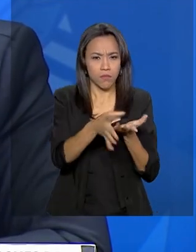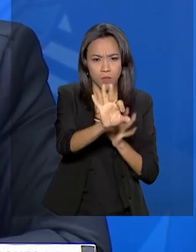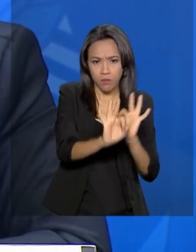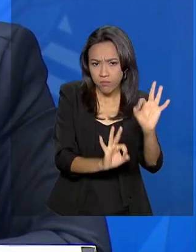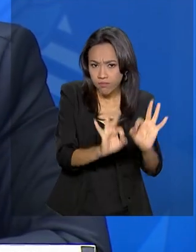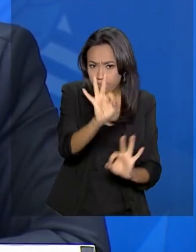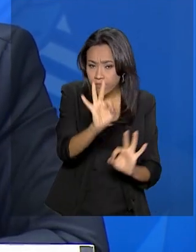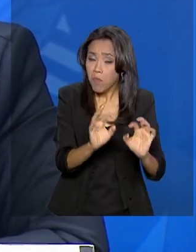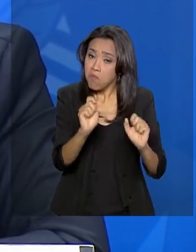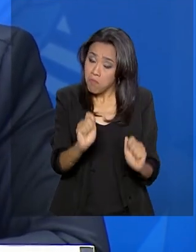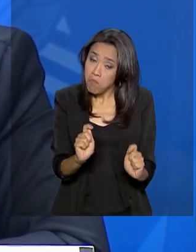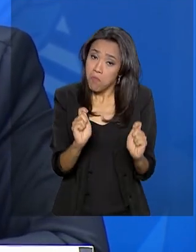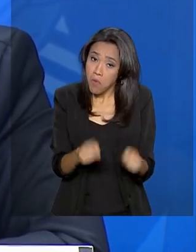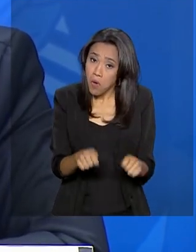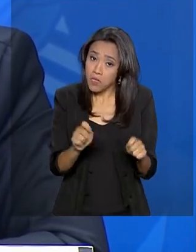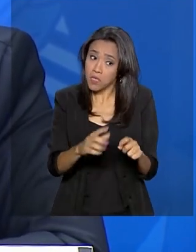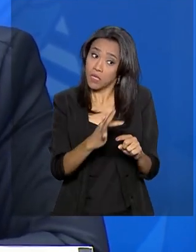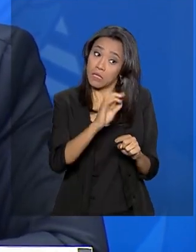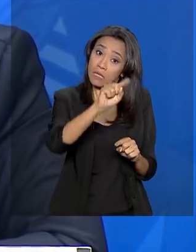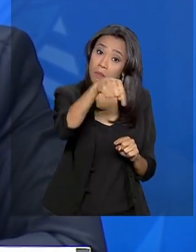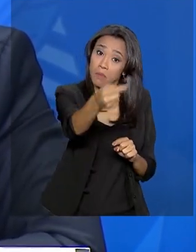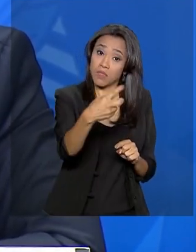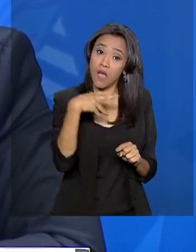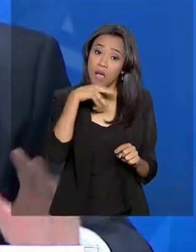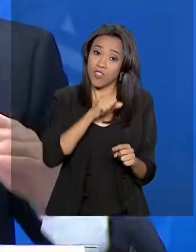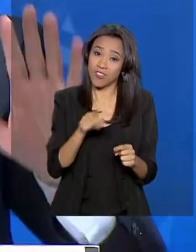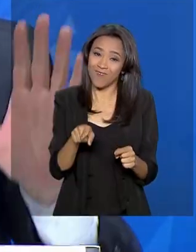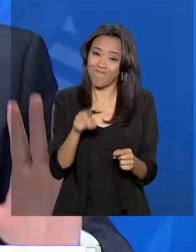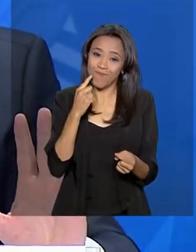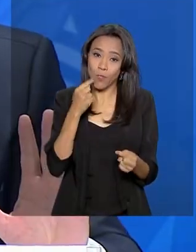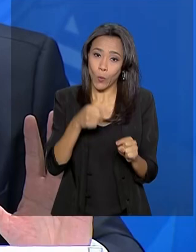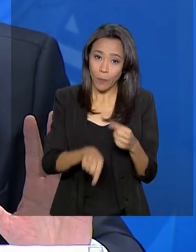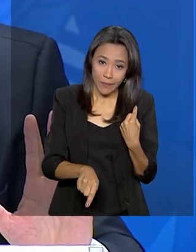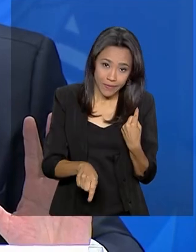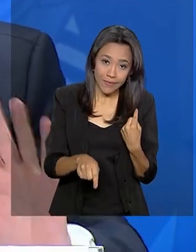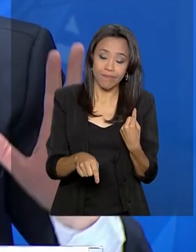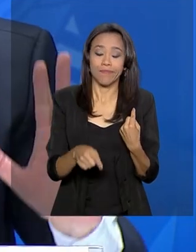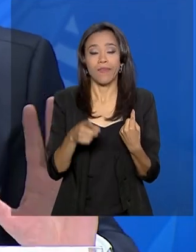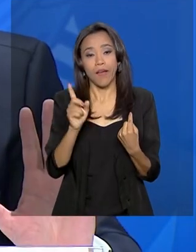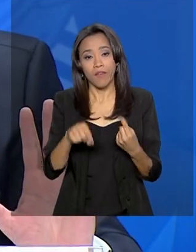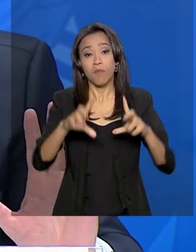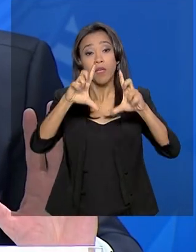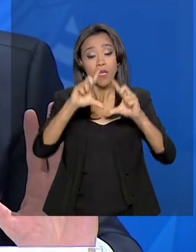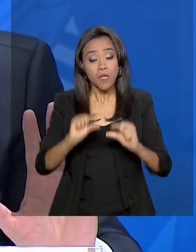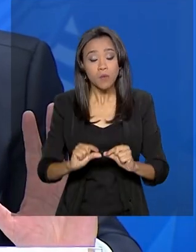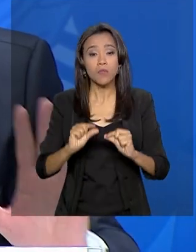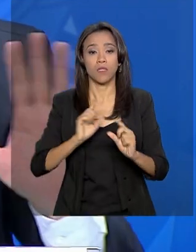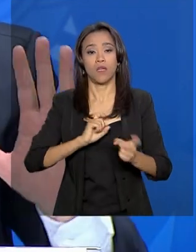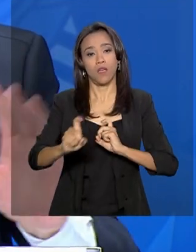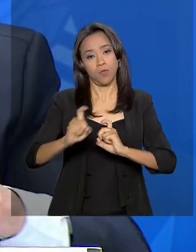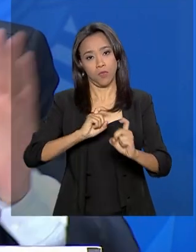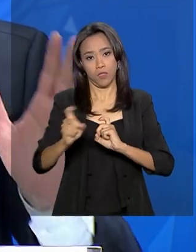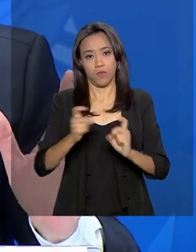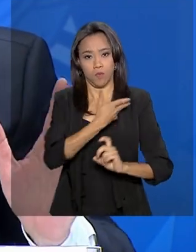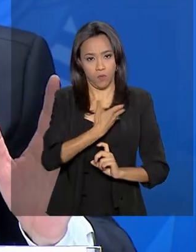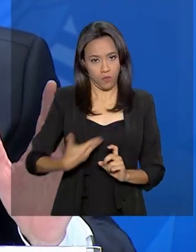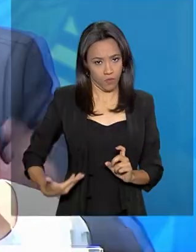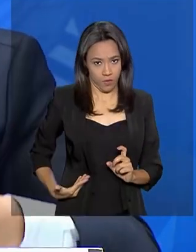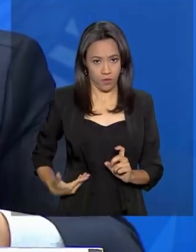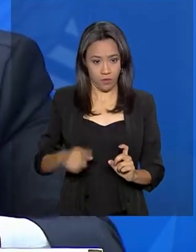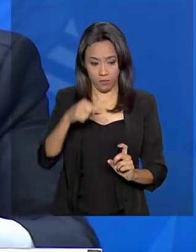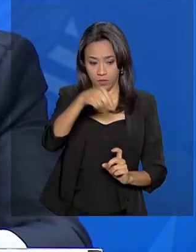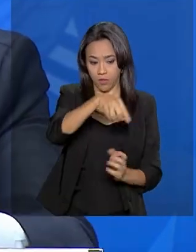que lá na frente a gente chegue, pô, isso não é viável. E aí ele morre. A gente vai desestatizar, ponto. Como? Não sei.